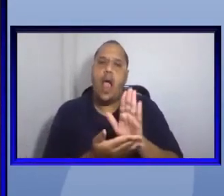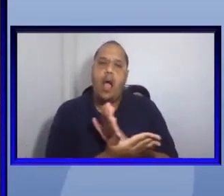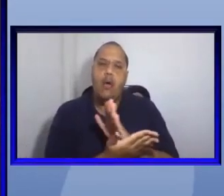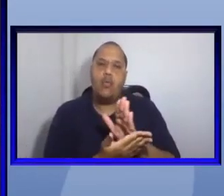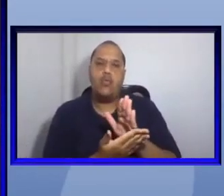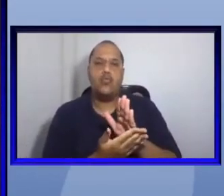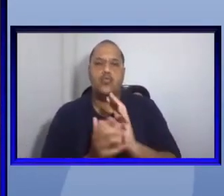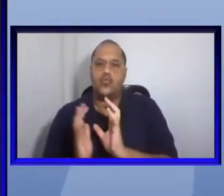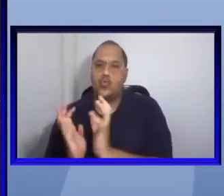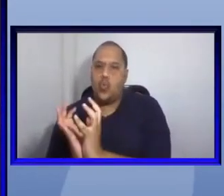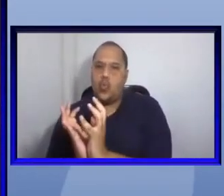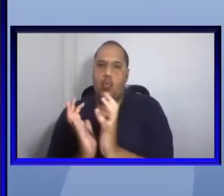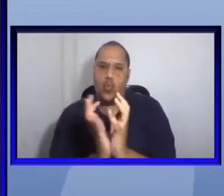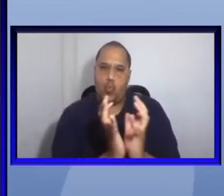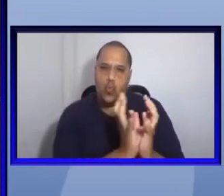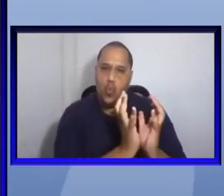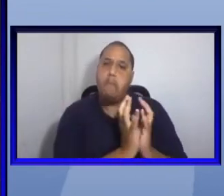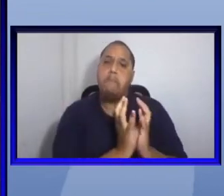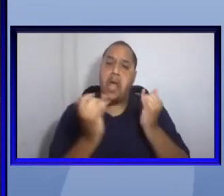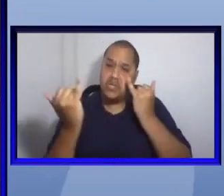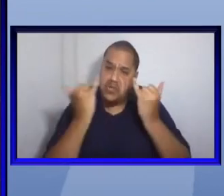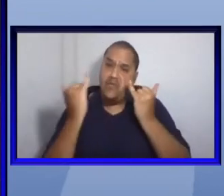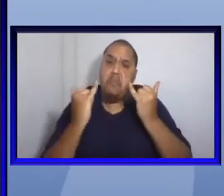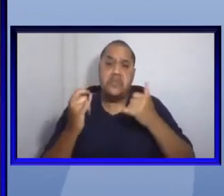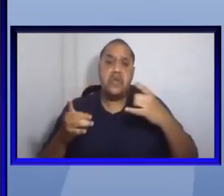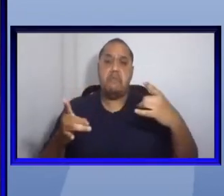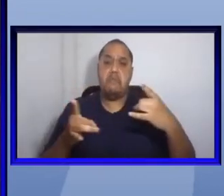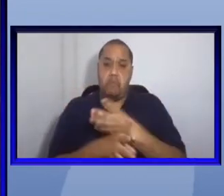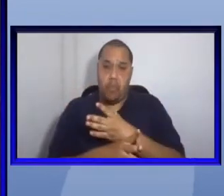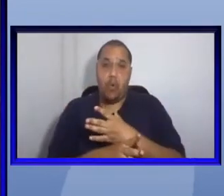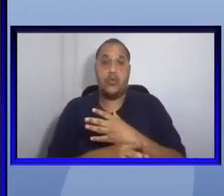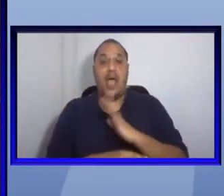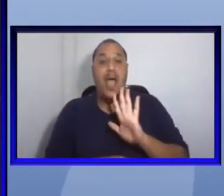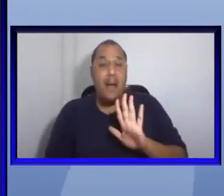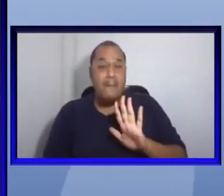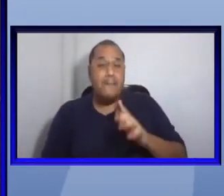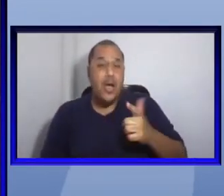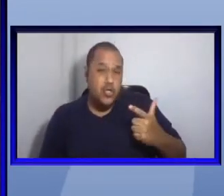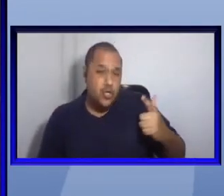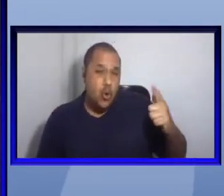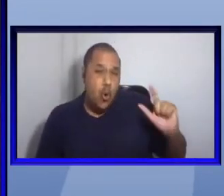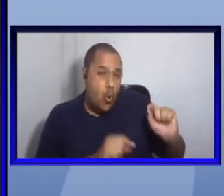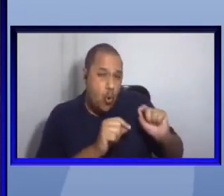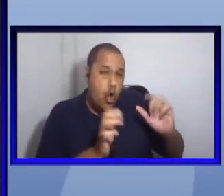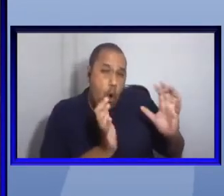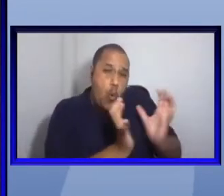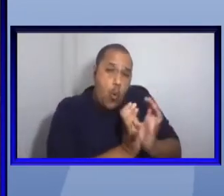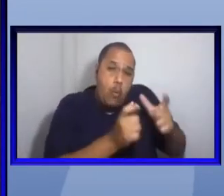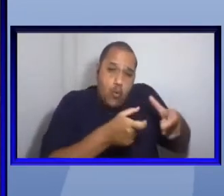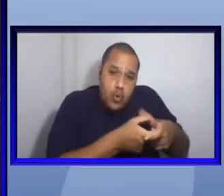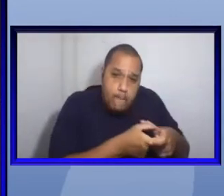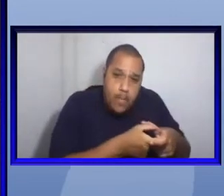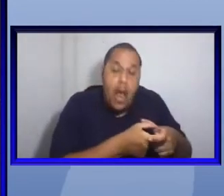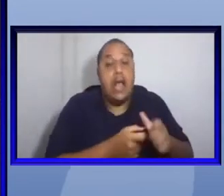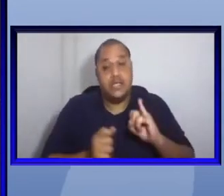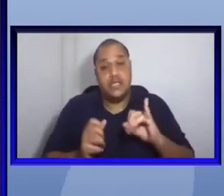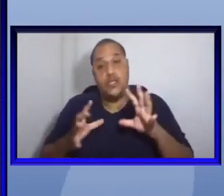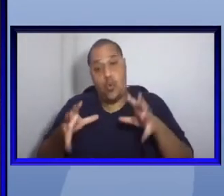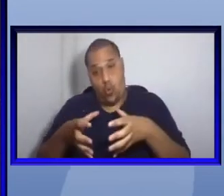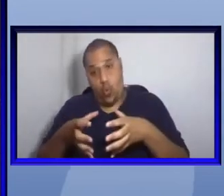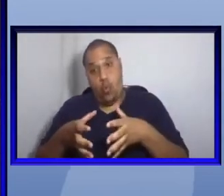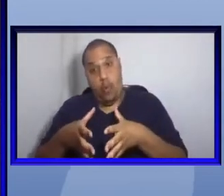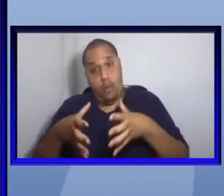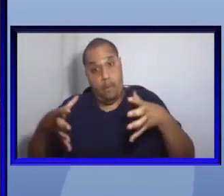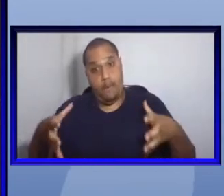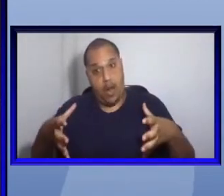está muito redondinha está completa mas geralmente para grupos menores para os grupos maiores para os grupos